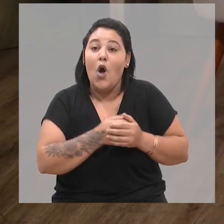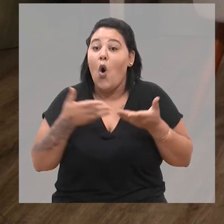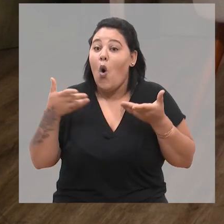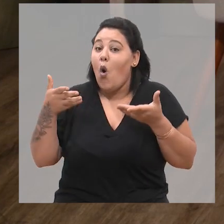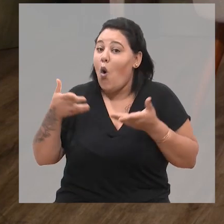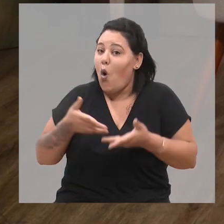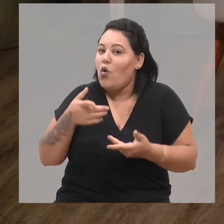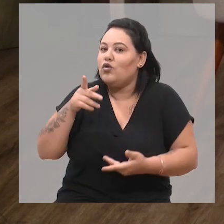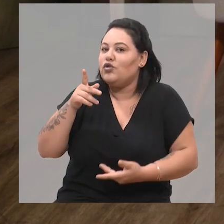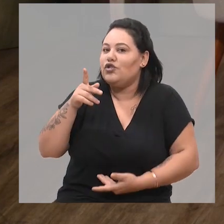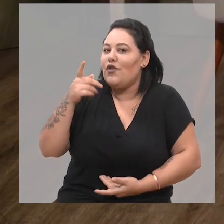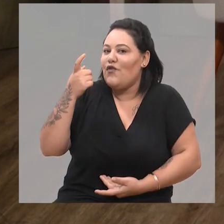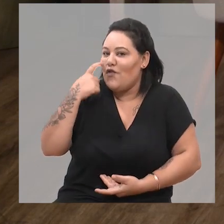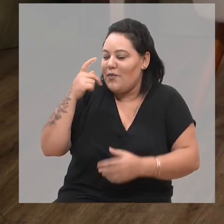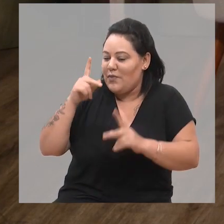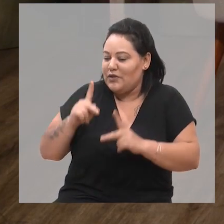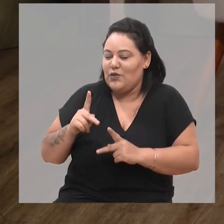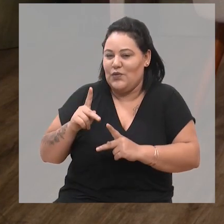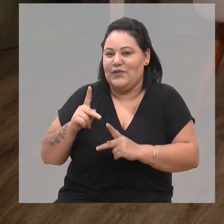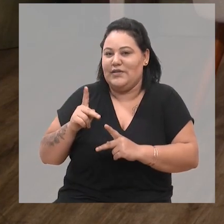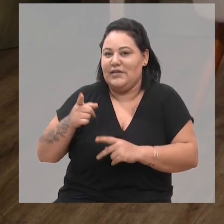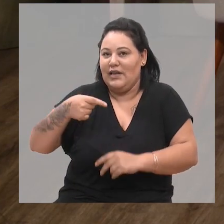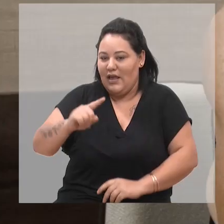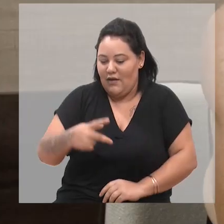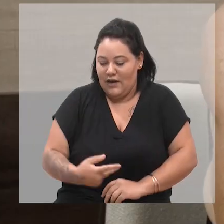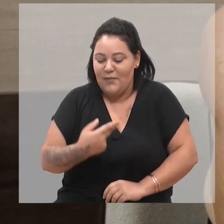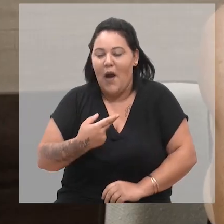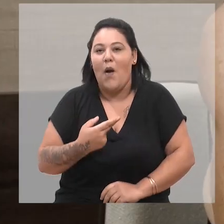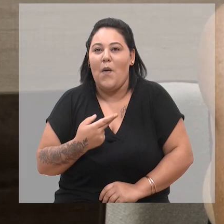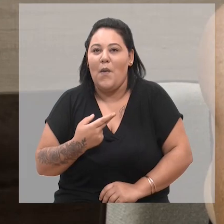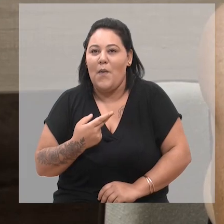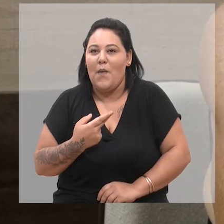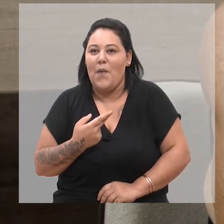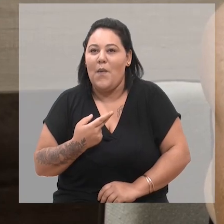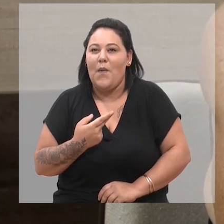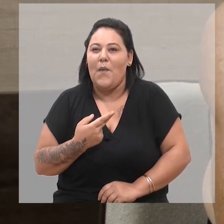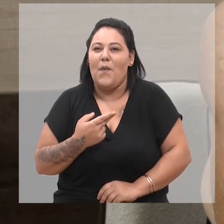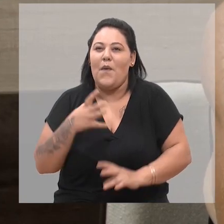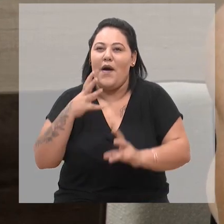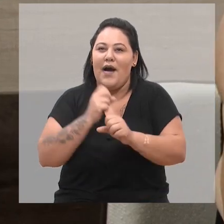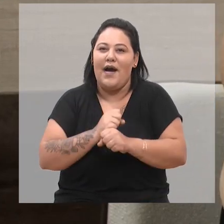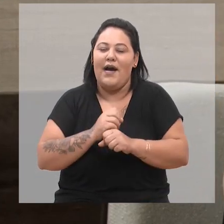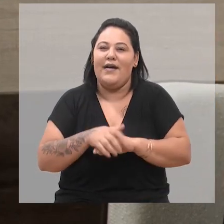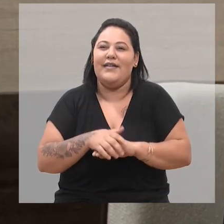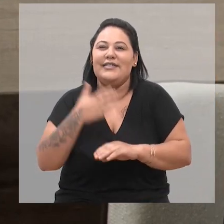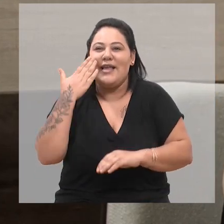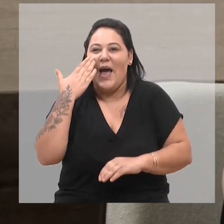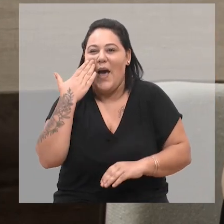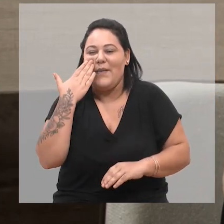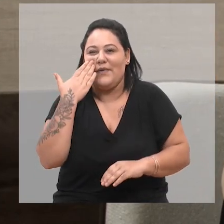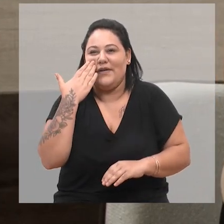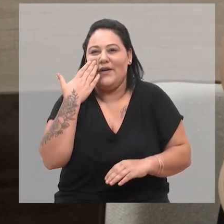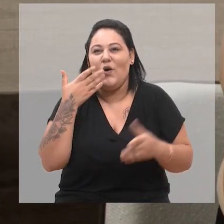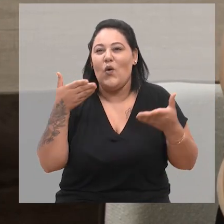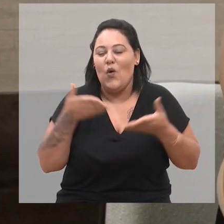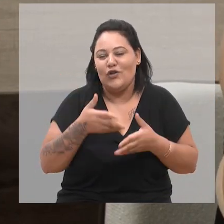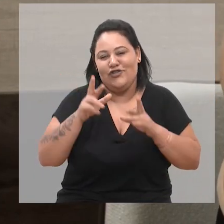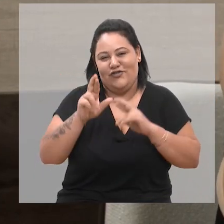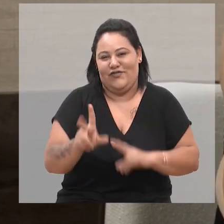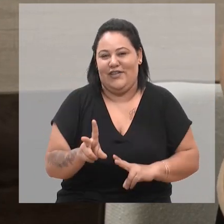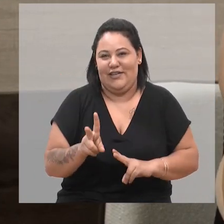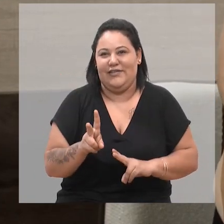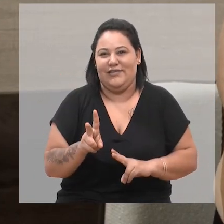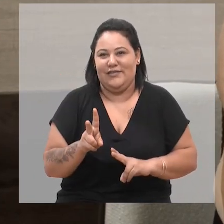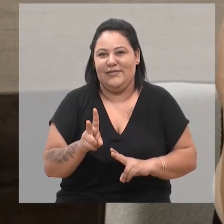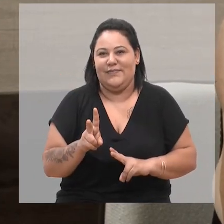pessoas que levam os animais lá para castrar, saem de lá, minha filhinha, sabe? Hoje é